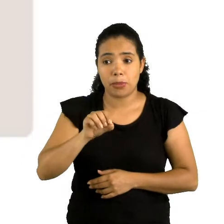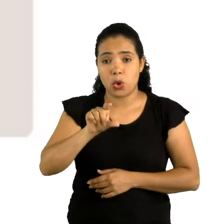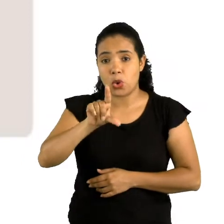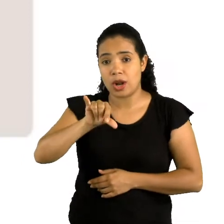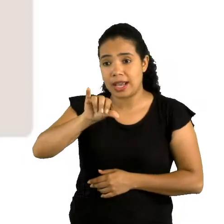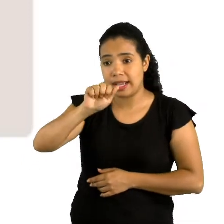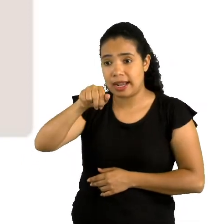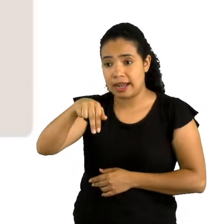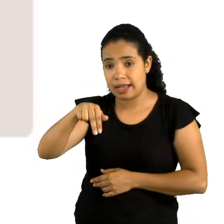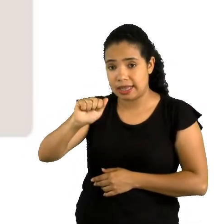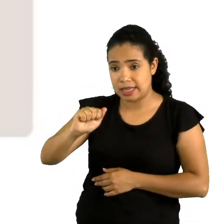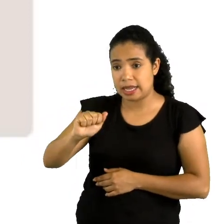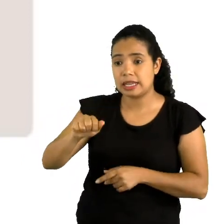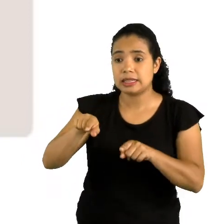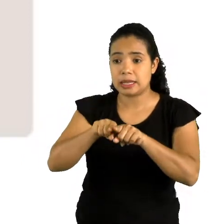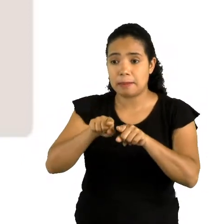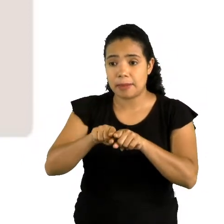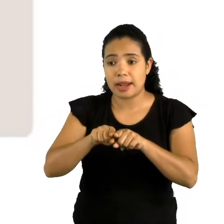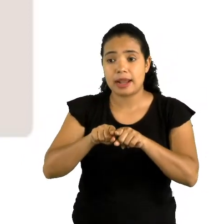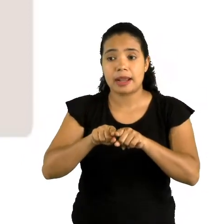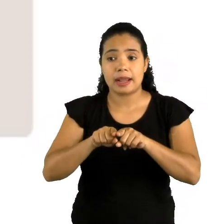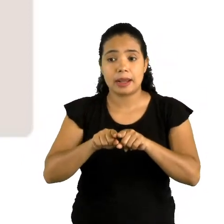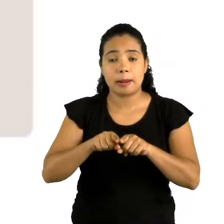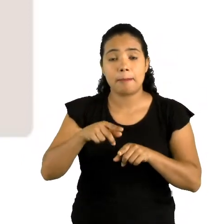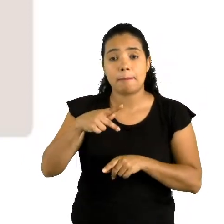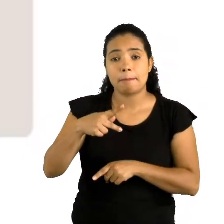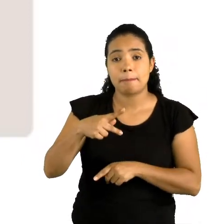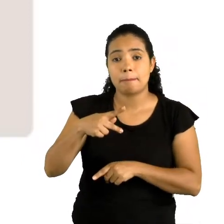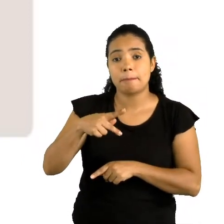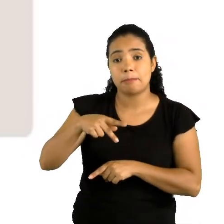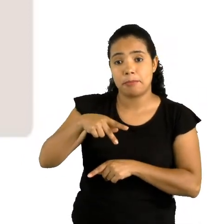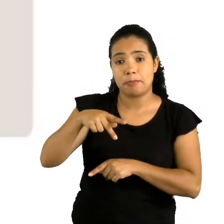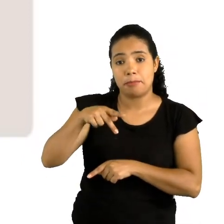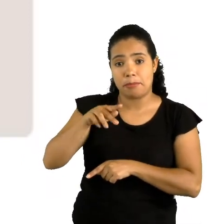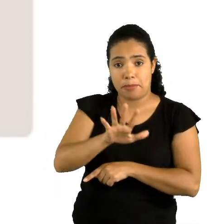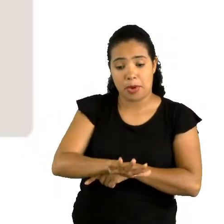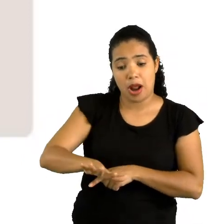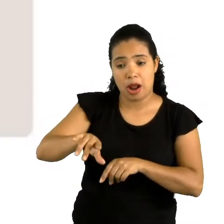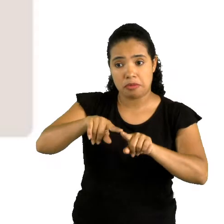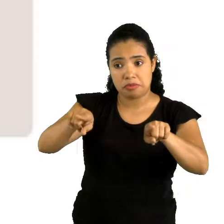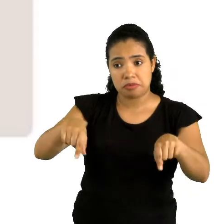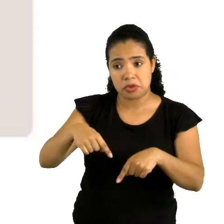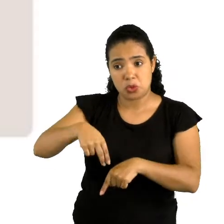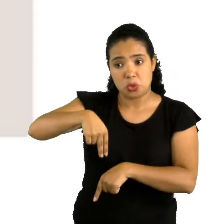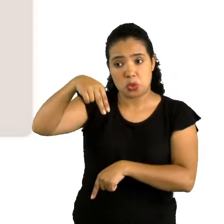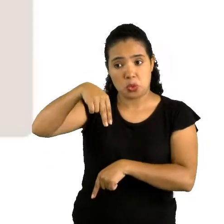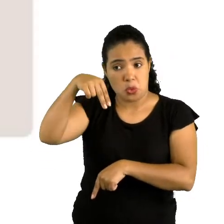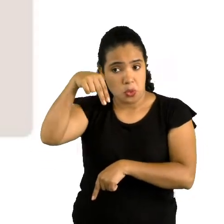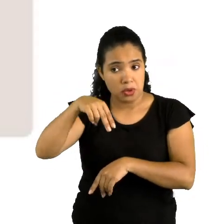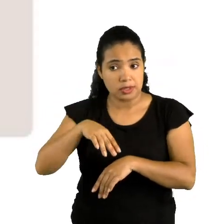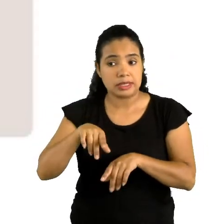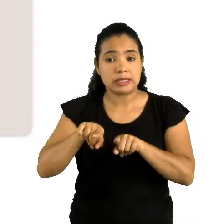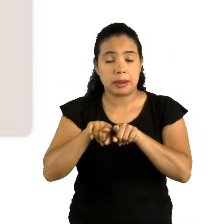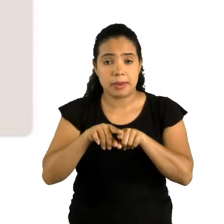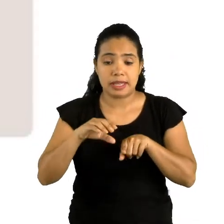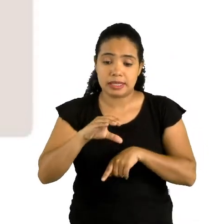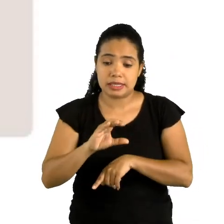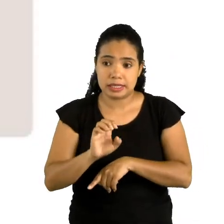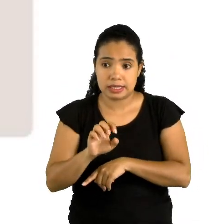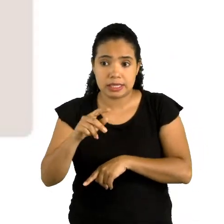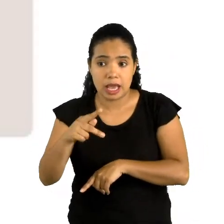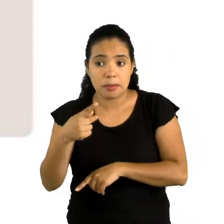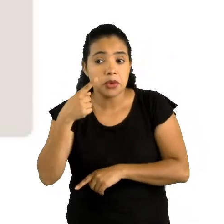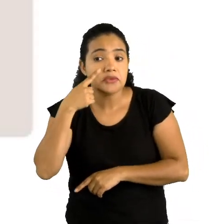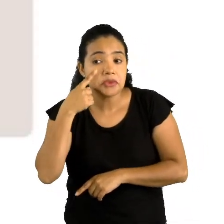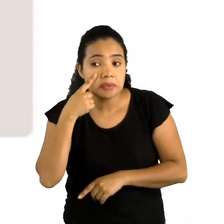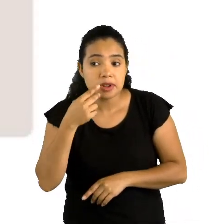aqui em Palmas e nós temos o CEP. Mas, observa esse selinho